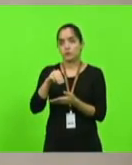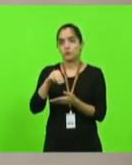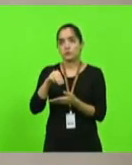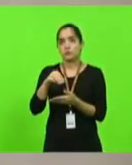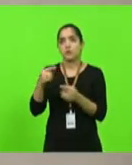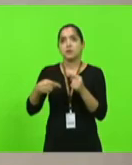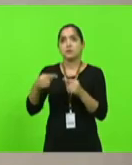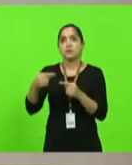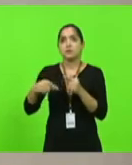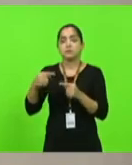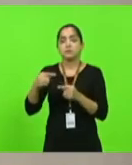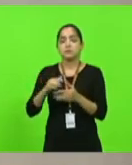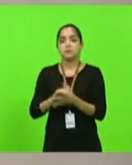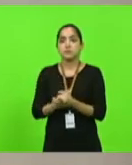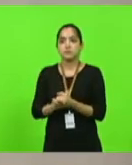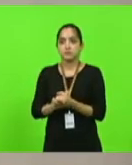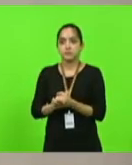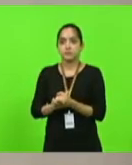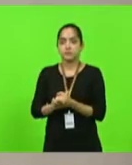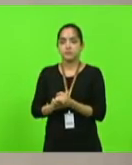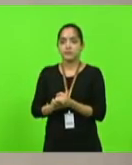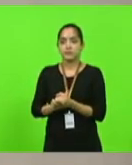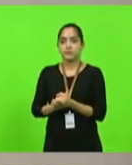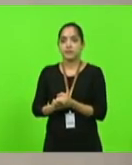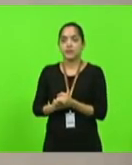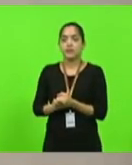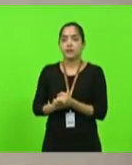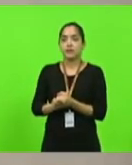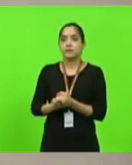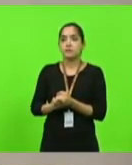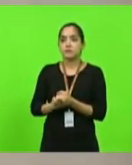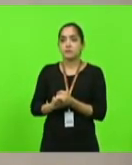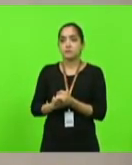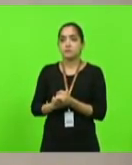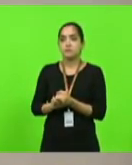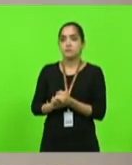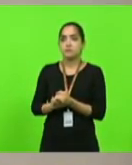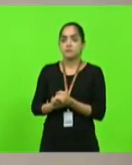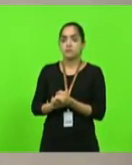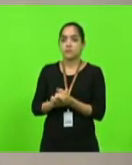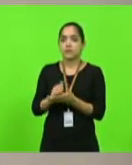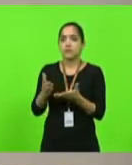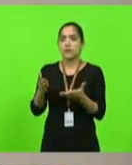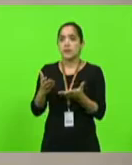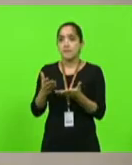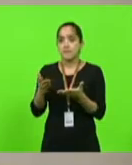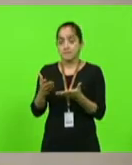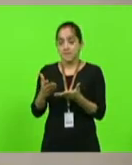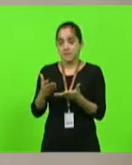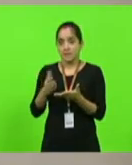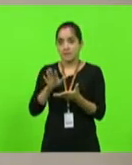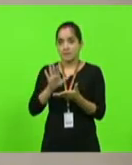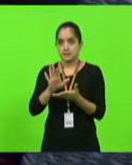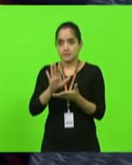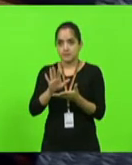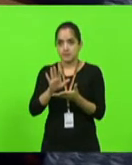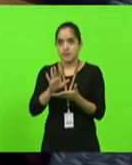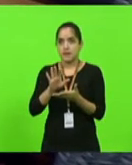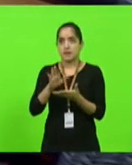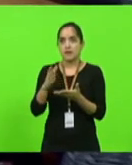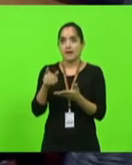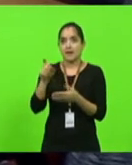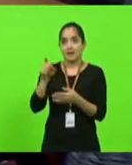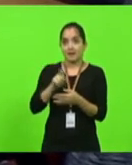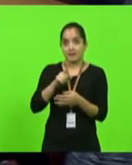não Para encaminhamento de voto, então, deputado, nós estamos em votação. Eu realmente, eu não queria nem muito me envolver, mas assim, a ex-prefeita que grita